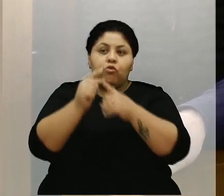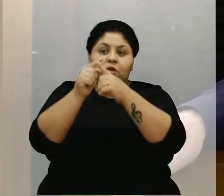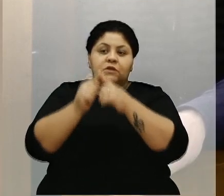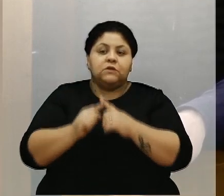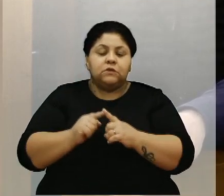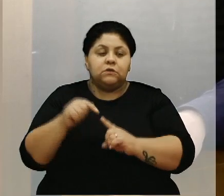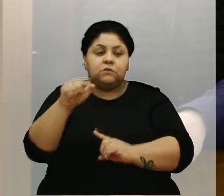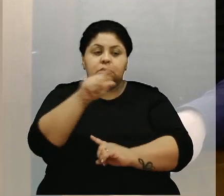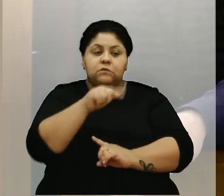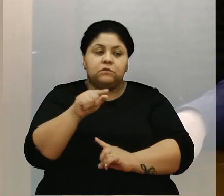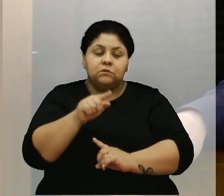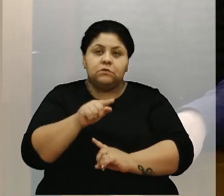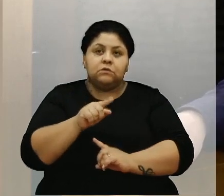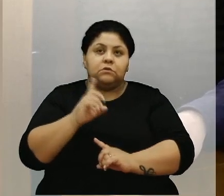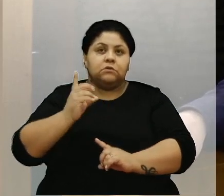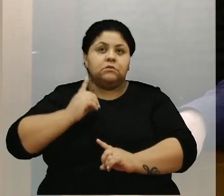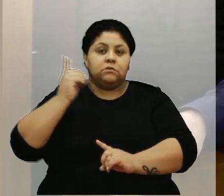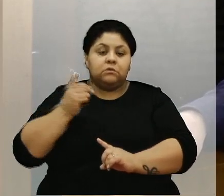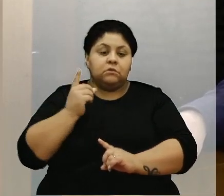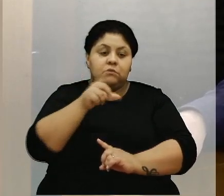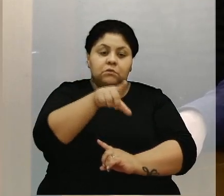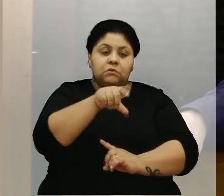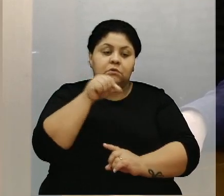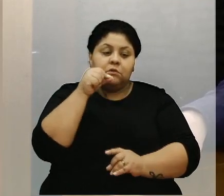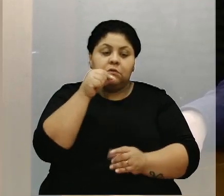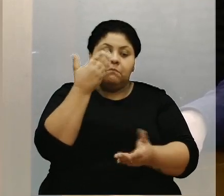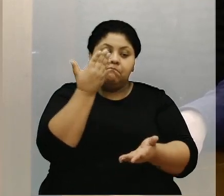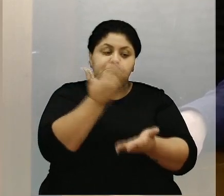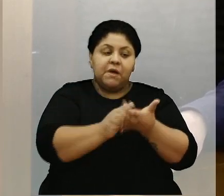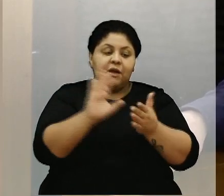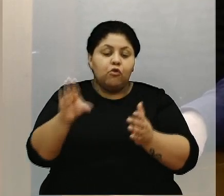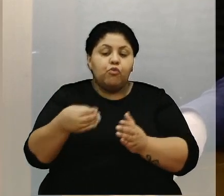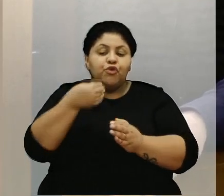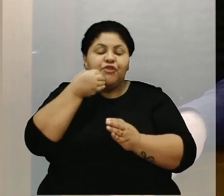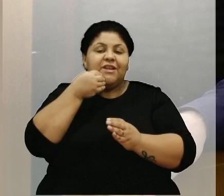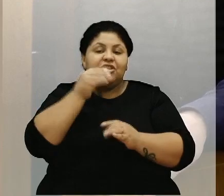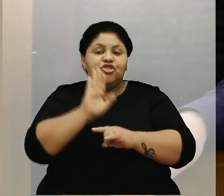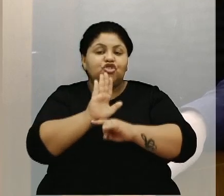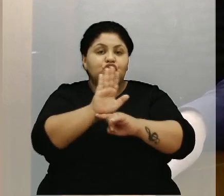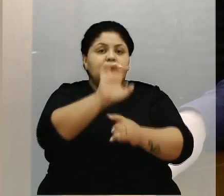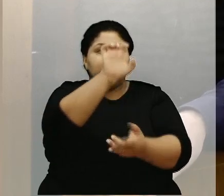deputados eleitos perdem a oportunidade de ajudar o Estado.